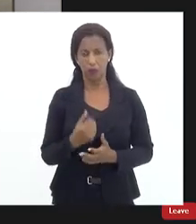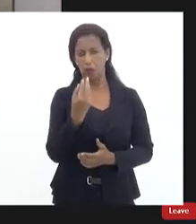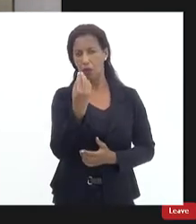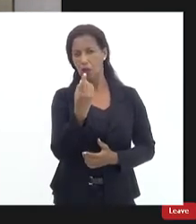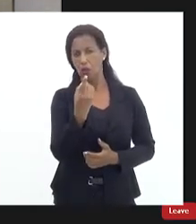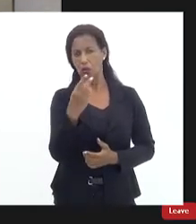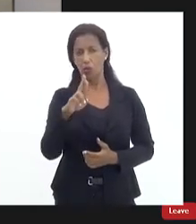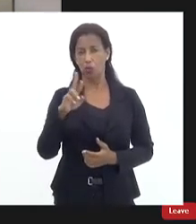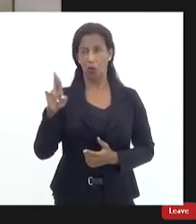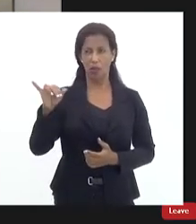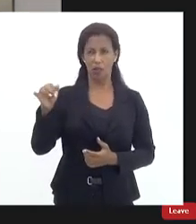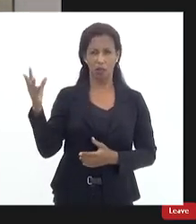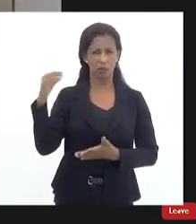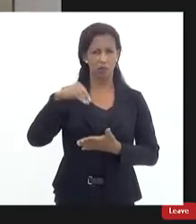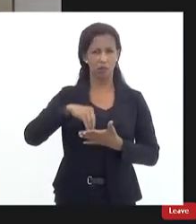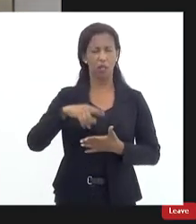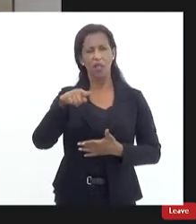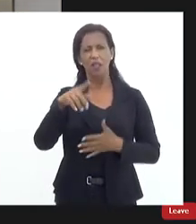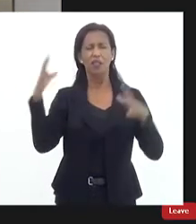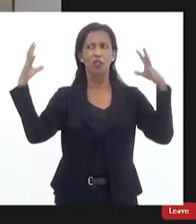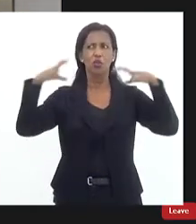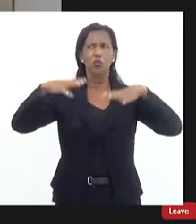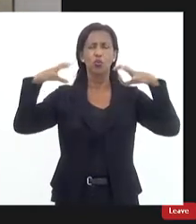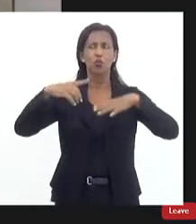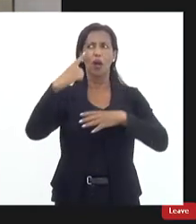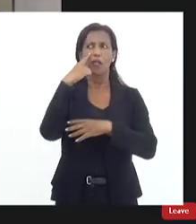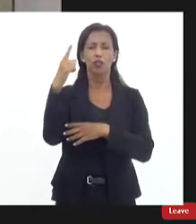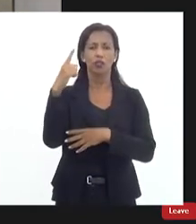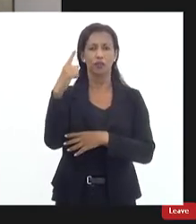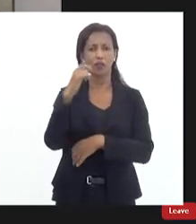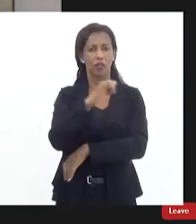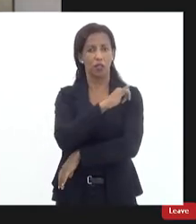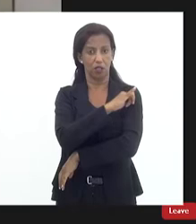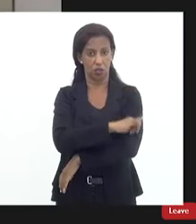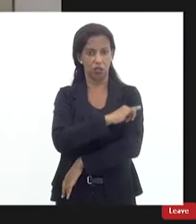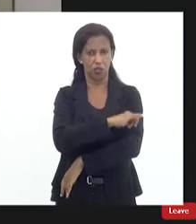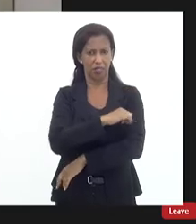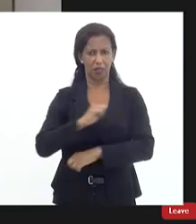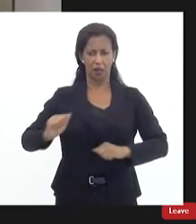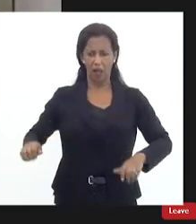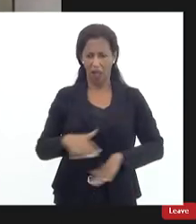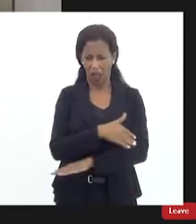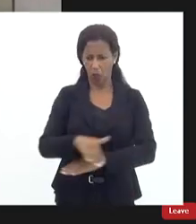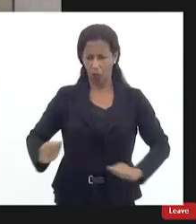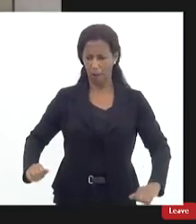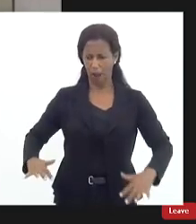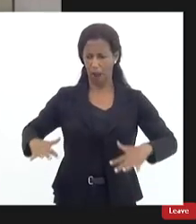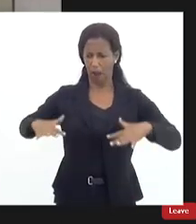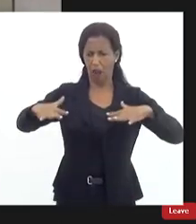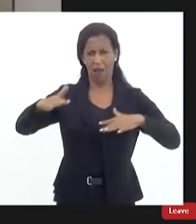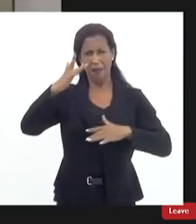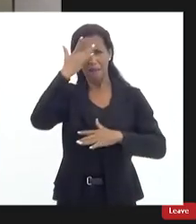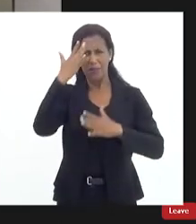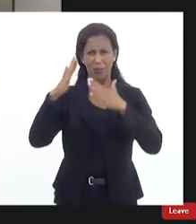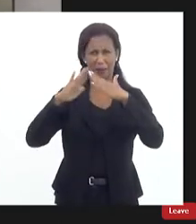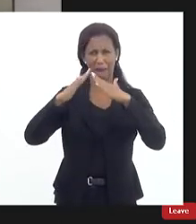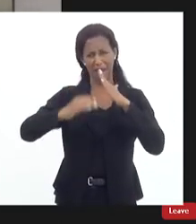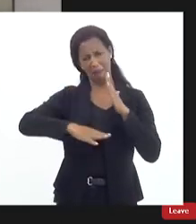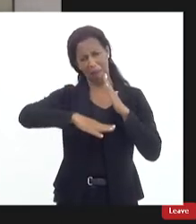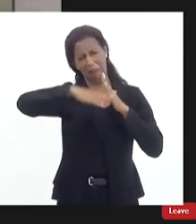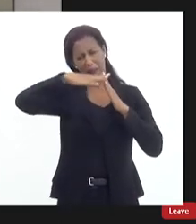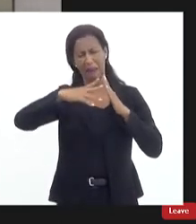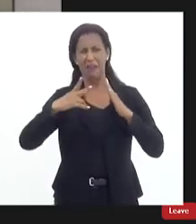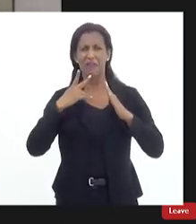colocou essas chuvas sempre quando a gente vê no Rio de Janeiro alagarem as ruas as pessoas perderem as coisas em casa a gente fala assim pô não tem